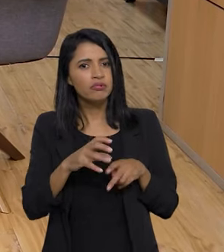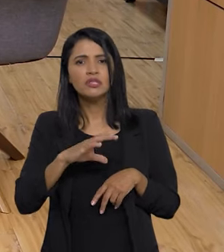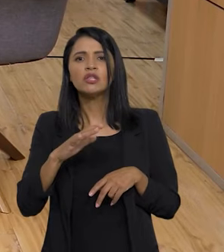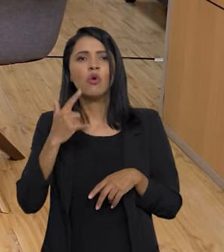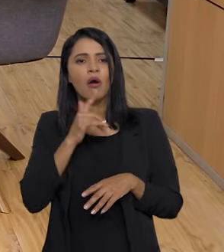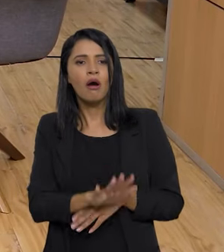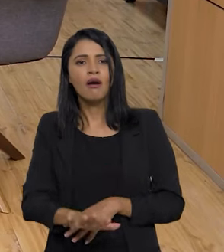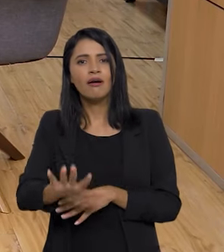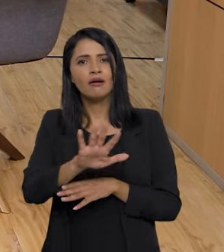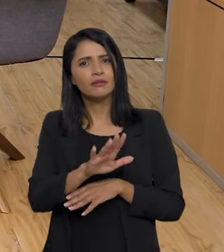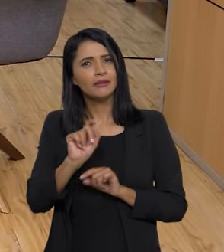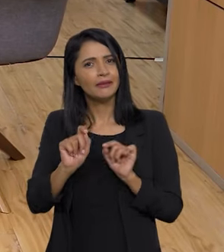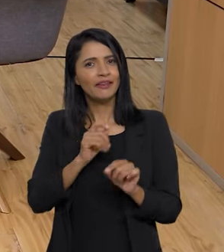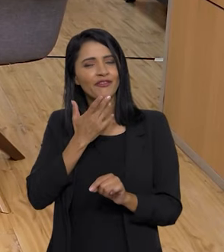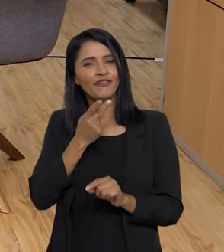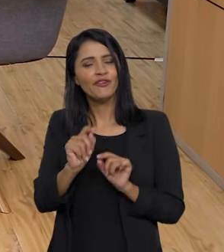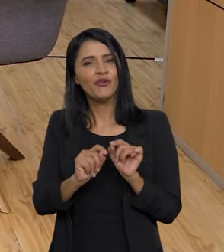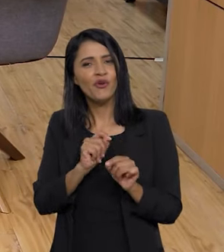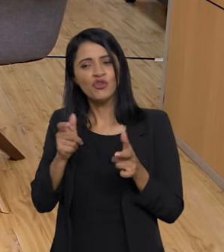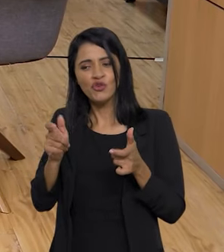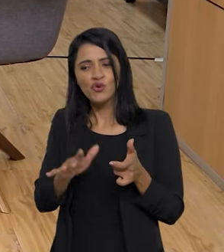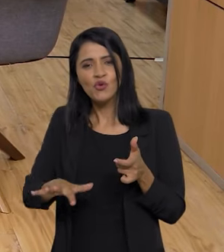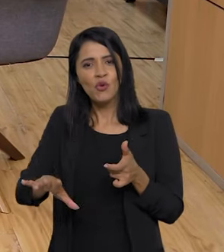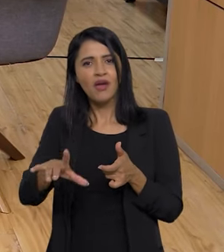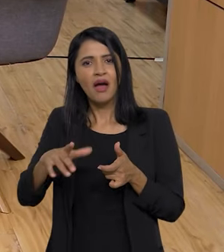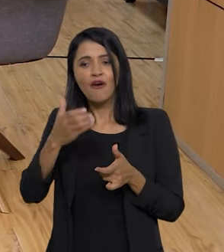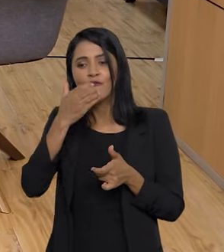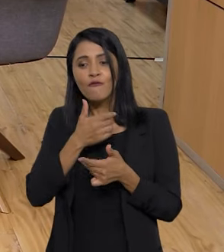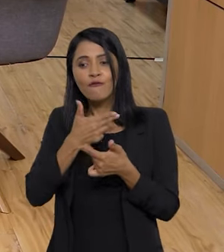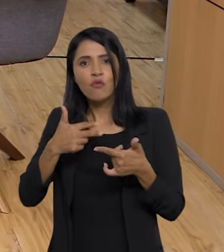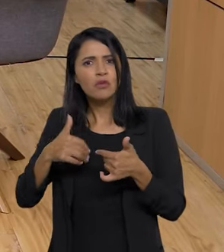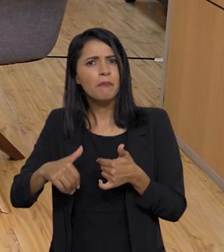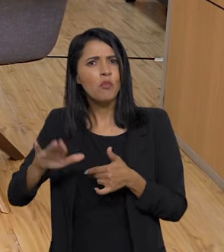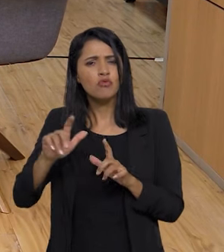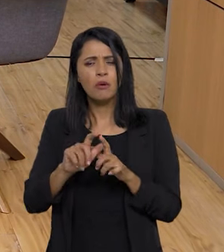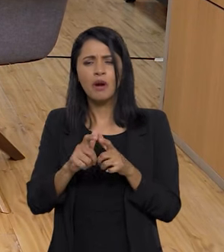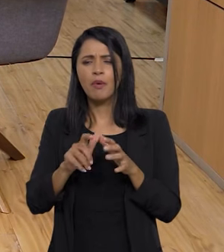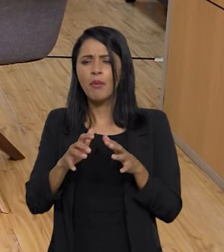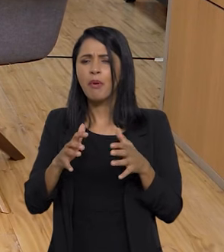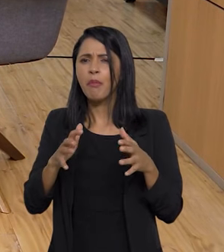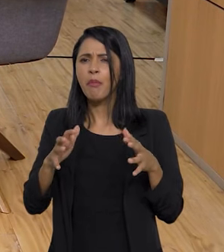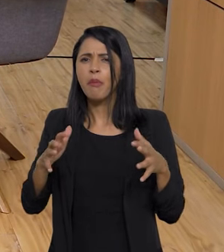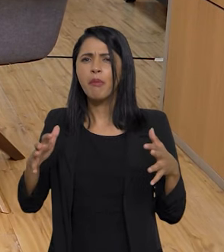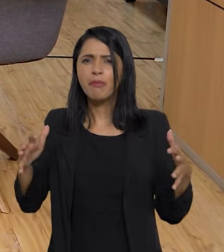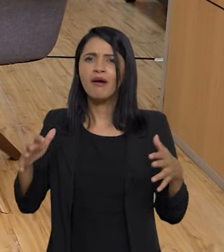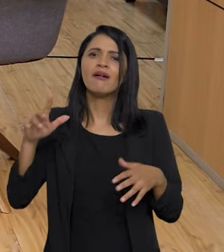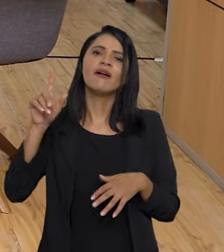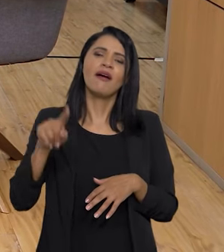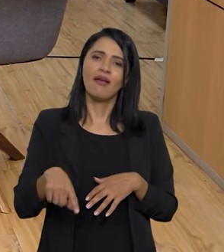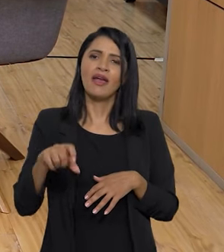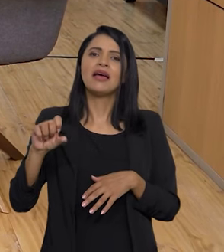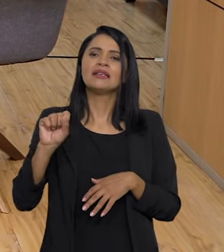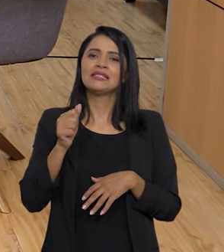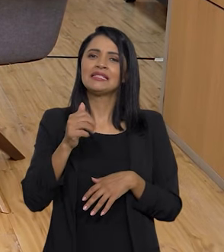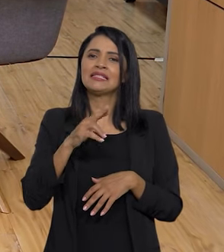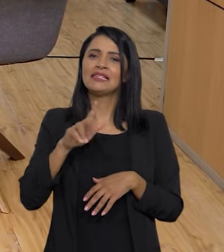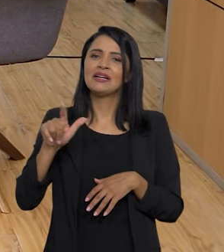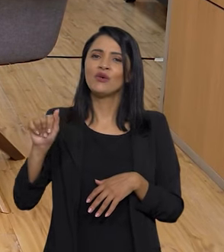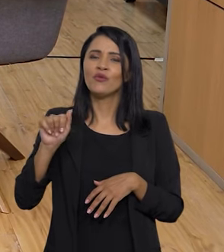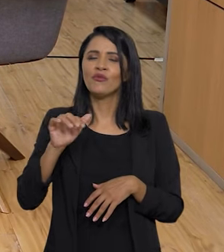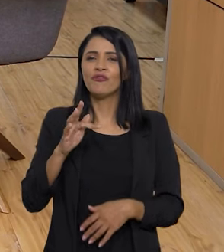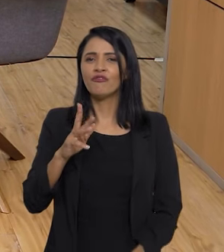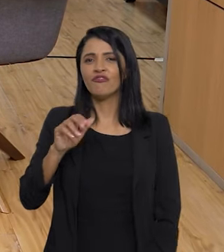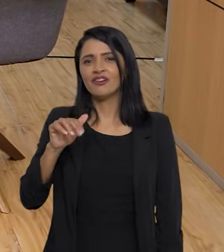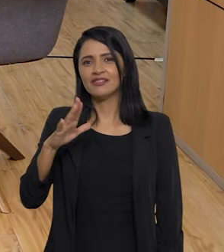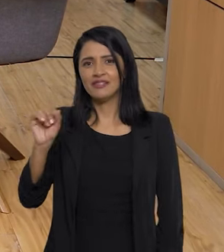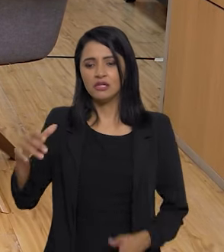Centro-Oeste. Quem diria hoje que um dos lugares que mais fruta produz é o São Francisco.